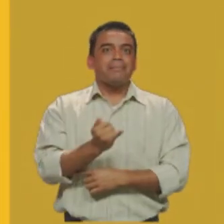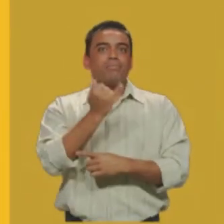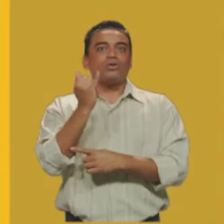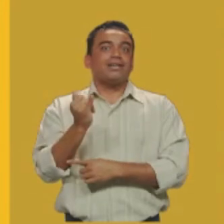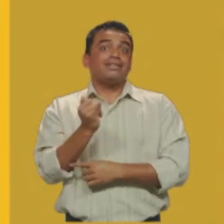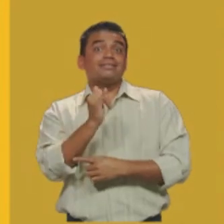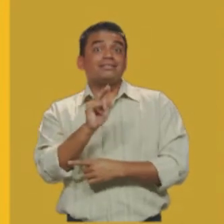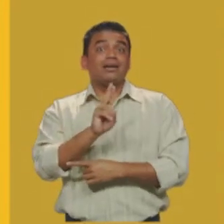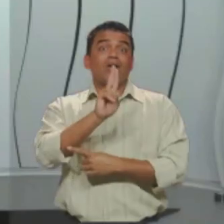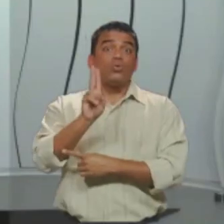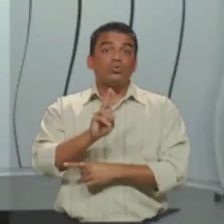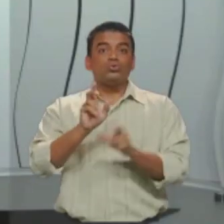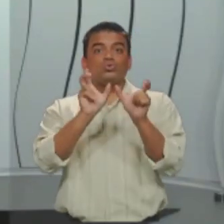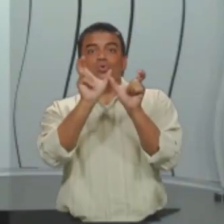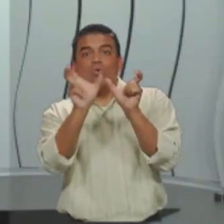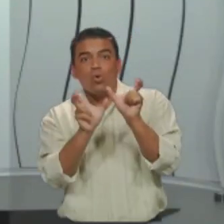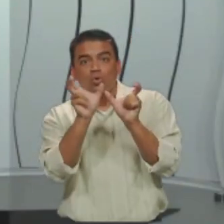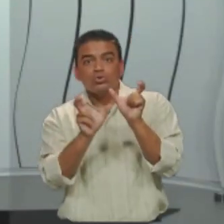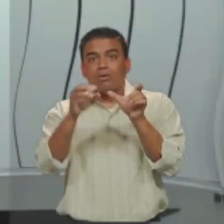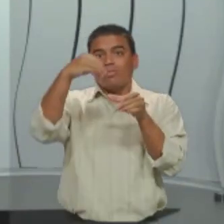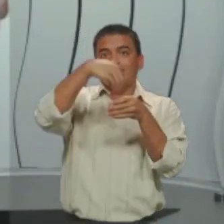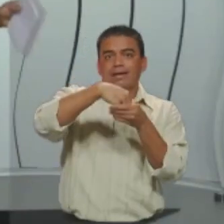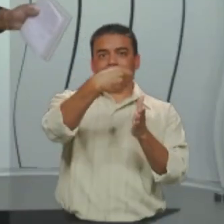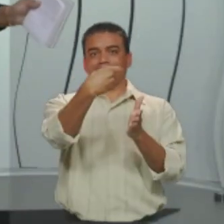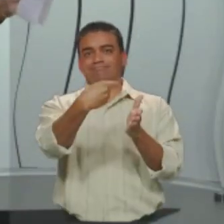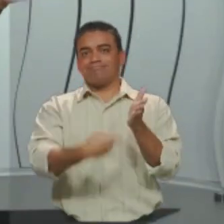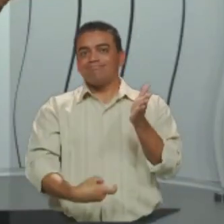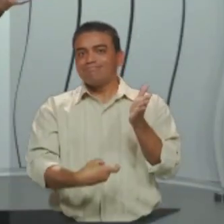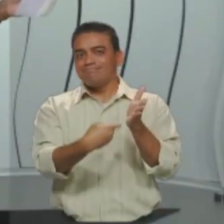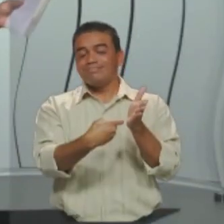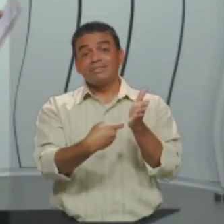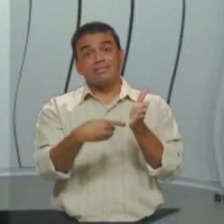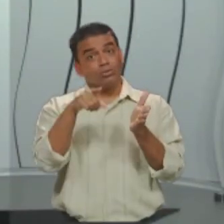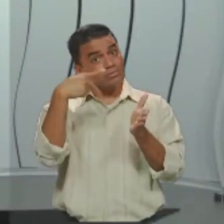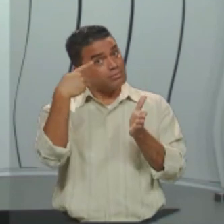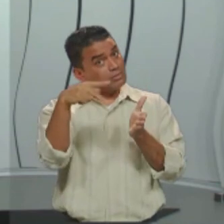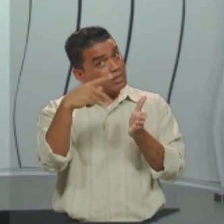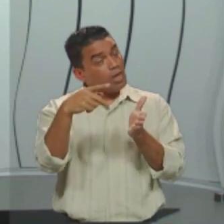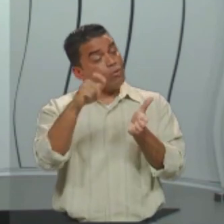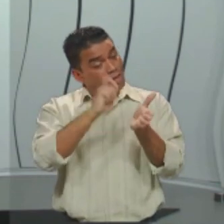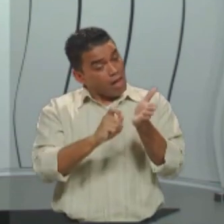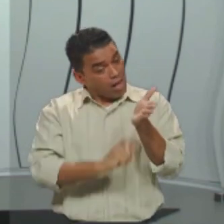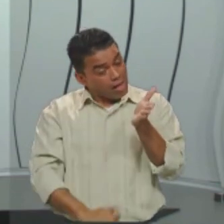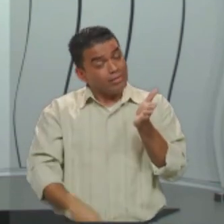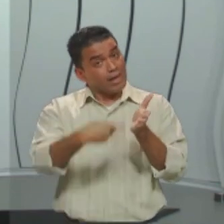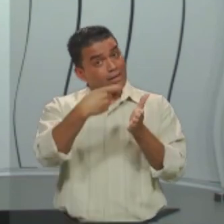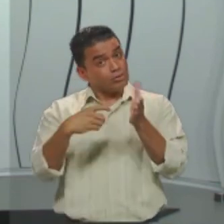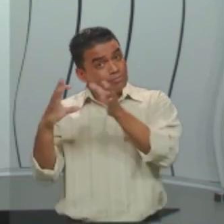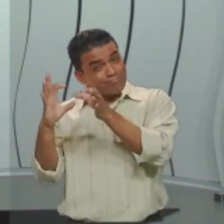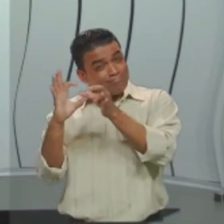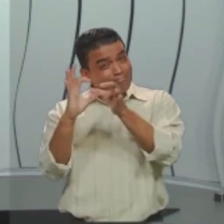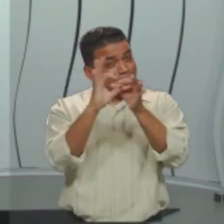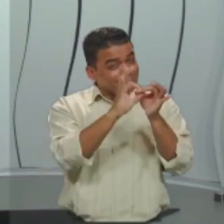uso das conjunções no texto. Porque para o seu texto estar coeso.